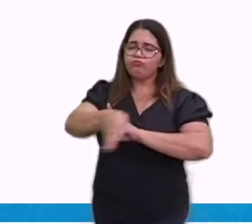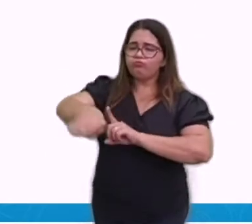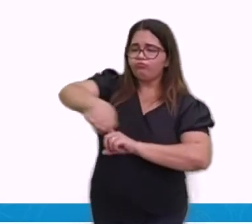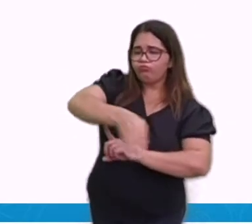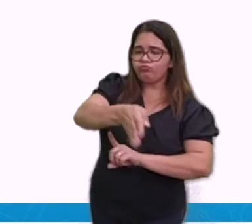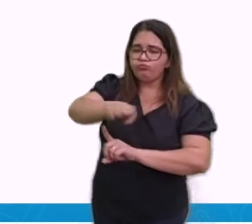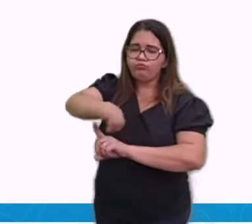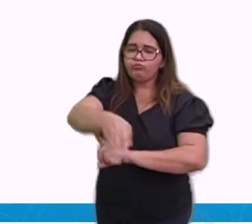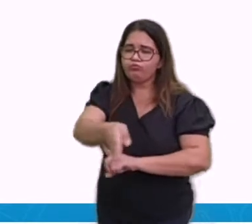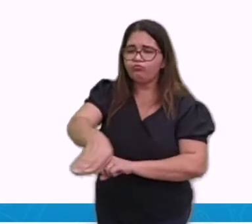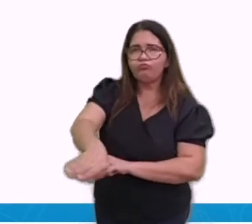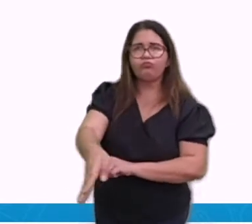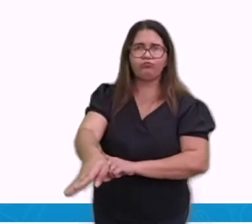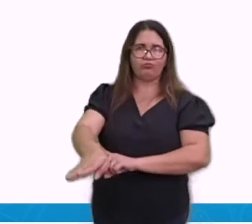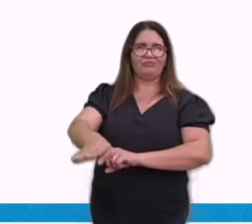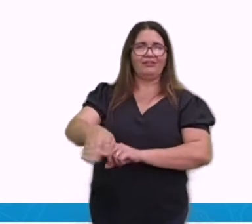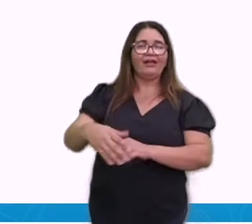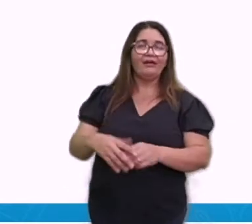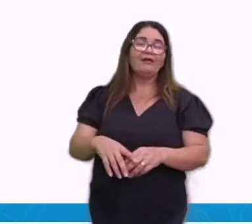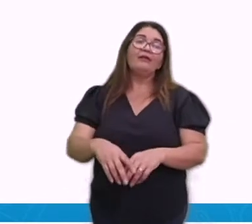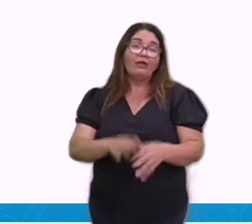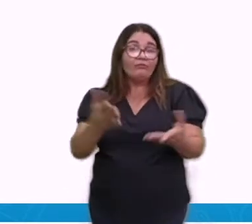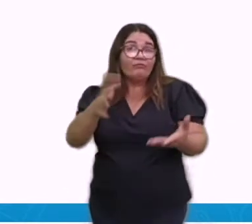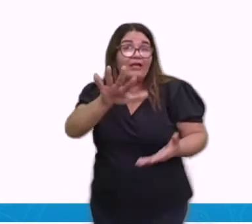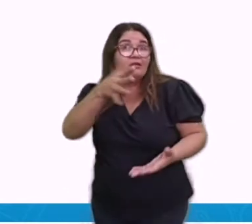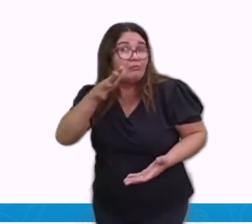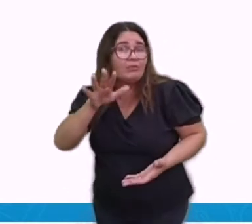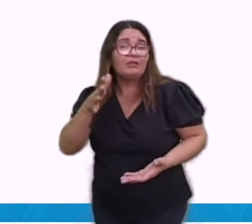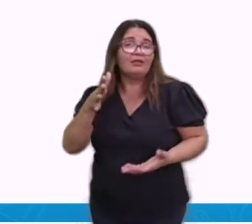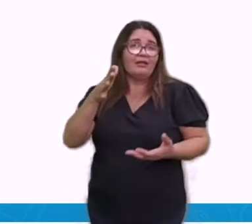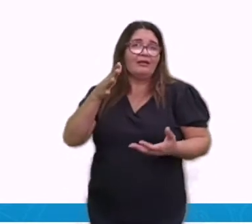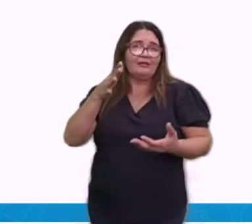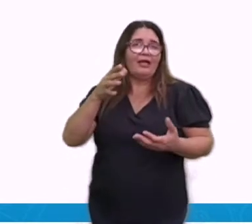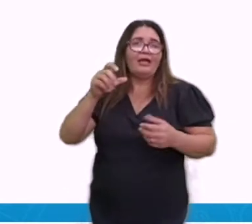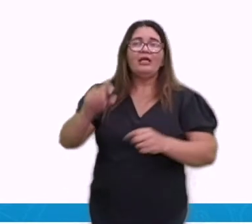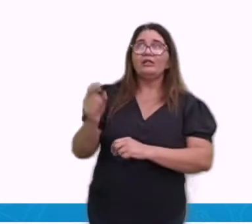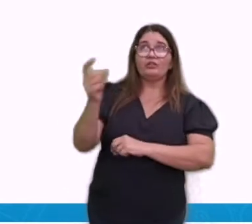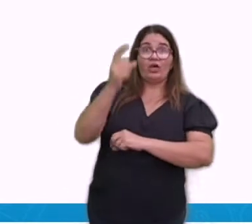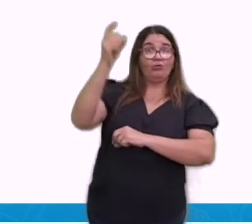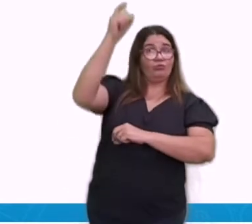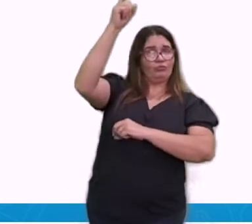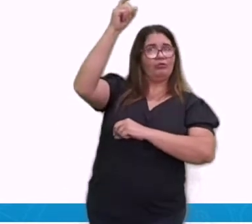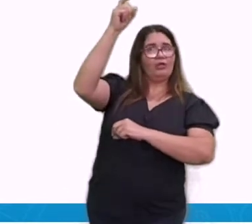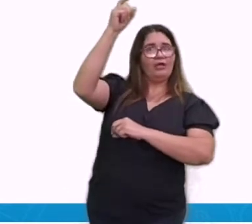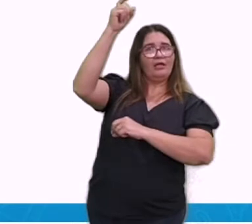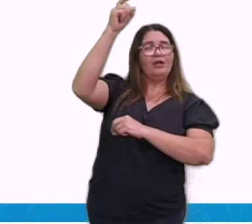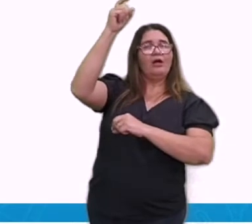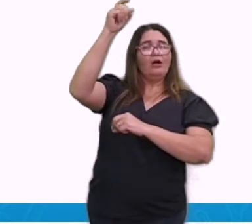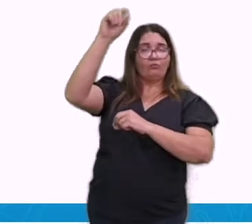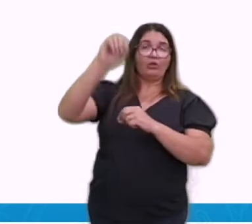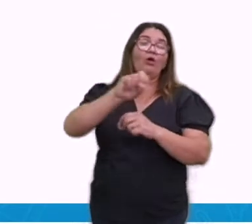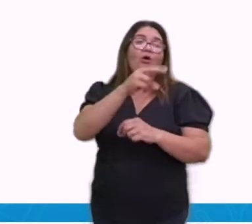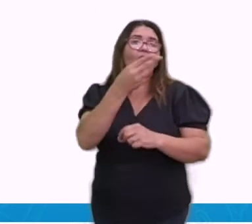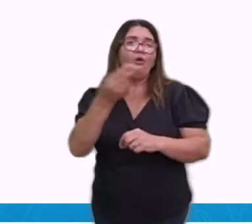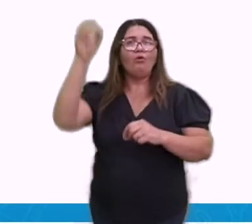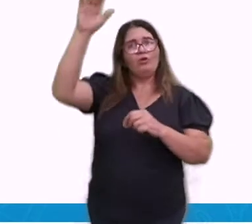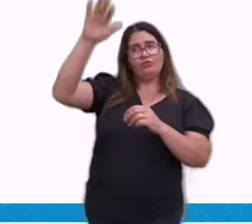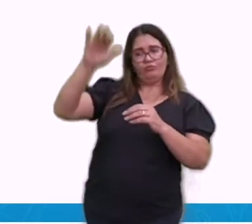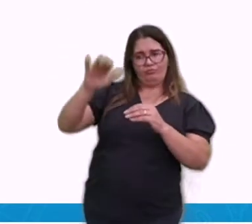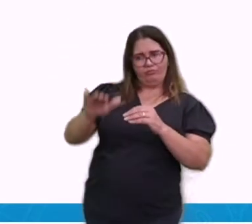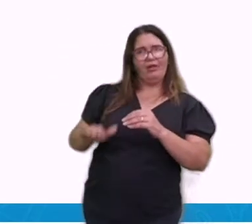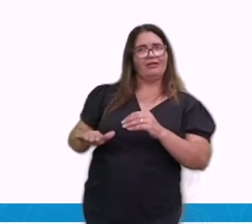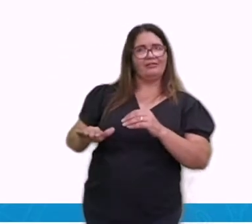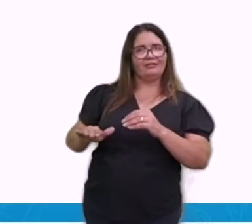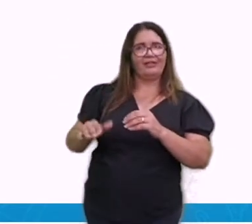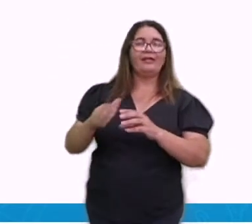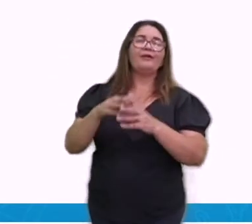A temperatura pode... O clima pode ser tropical de altitude. E ele tem essas variações. Tropical de altitude em um lugar.